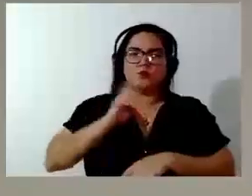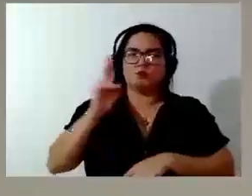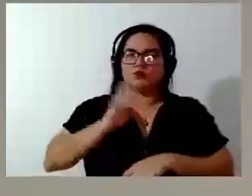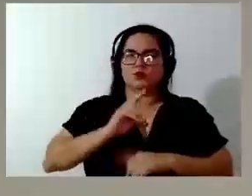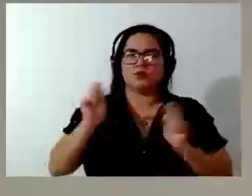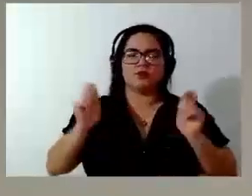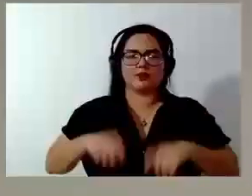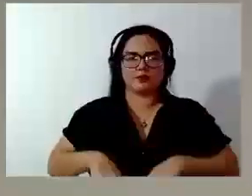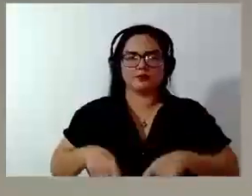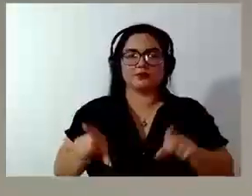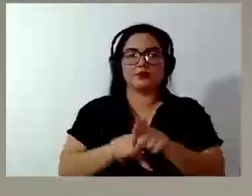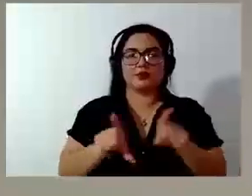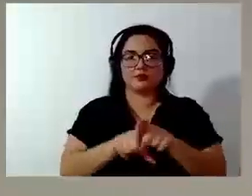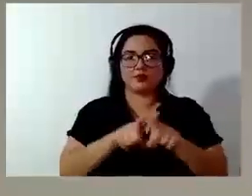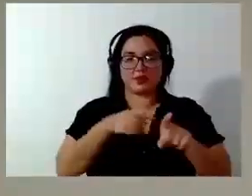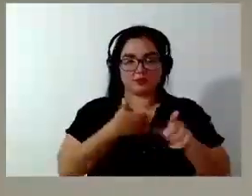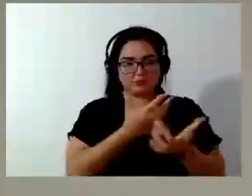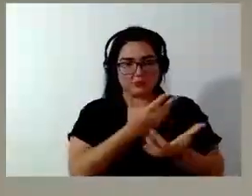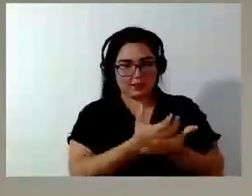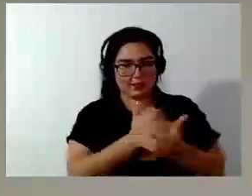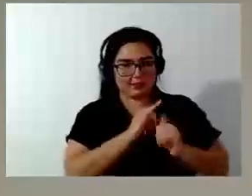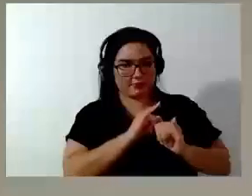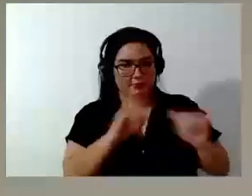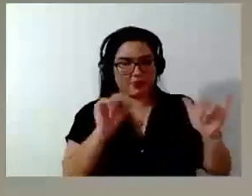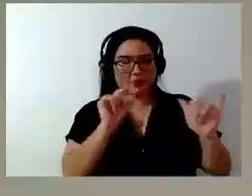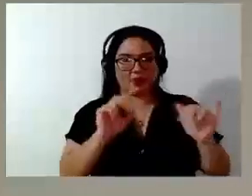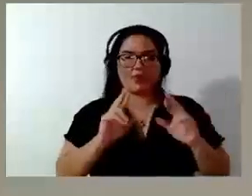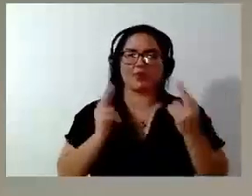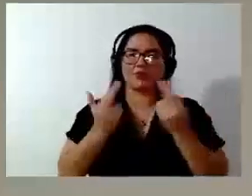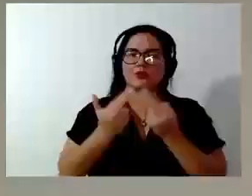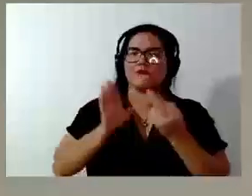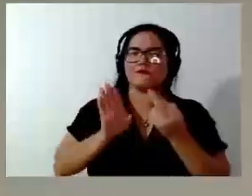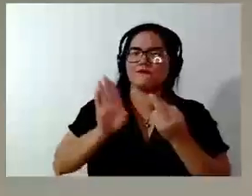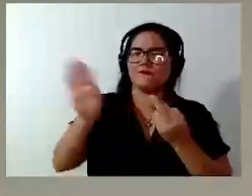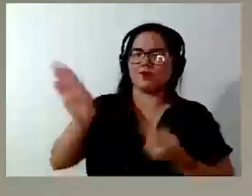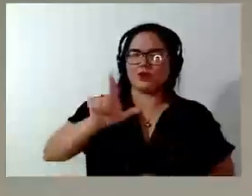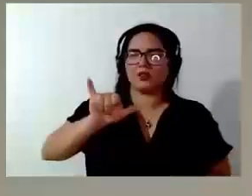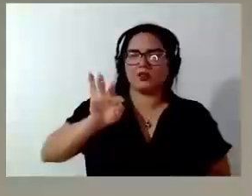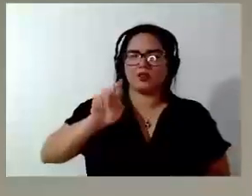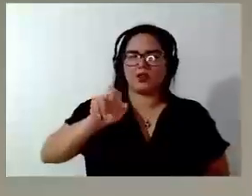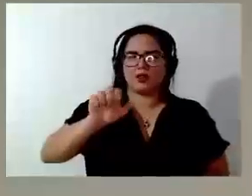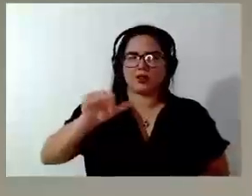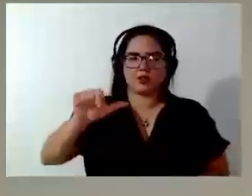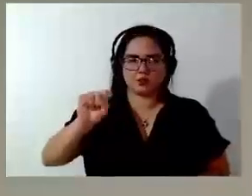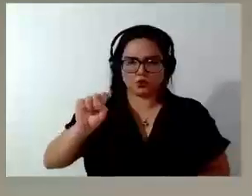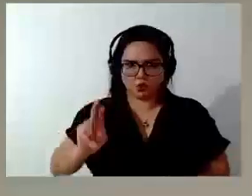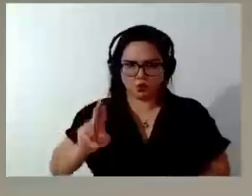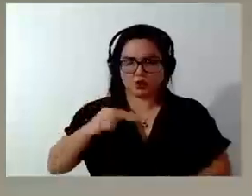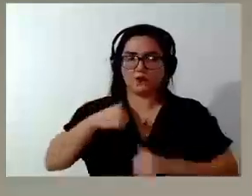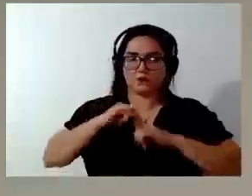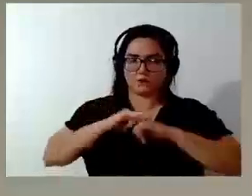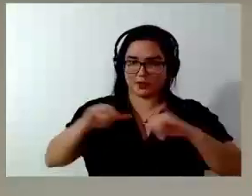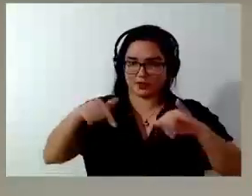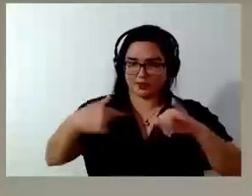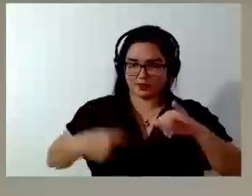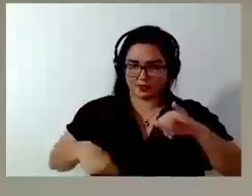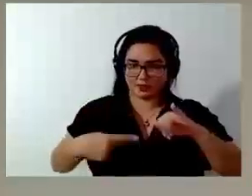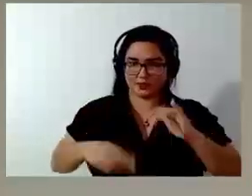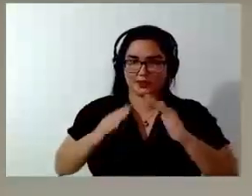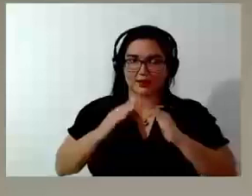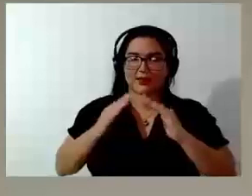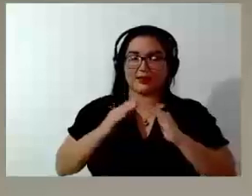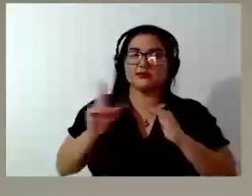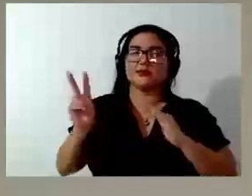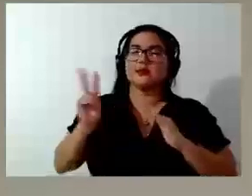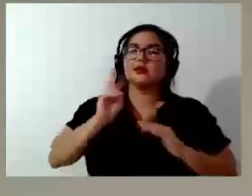E quero deixar aqui gravado também que o dia que a gente teve a reunião aqui, Cartel e Litoral Sul, eu falei nessa Casa Legislativa que aquilo ali falaram